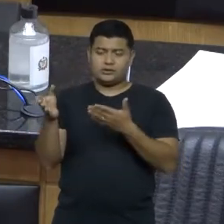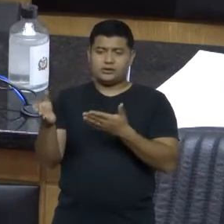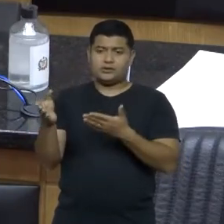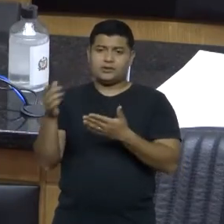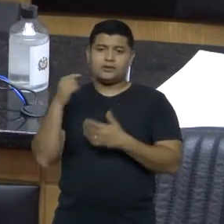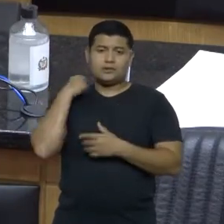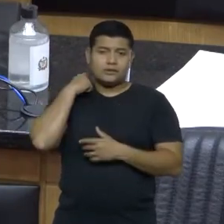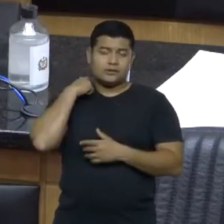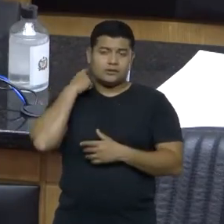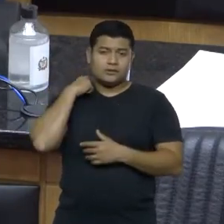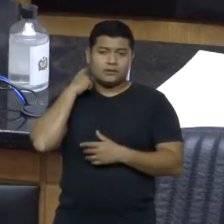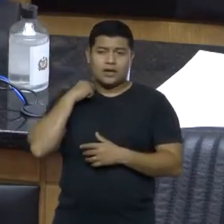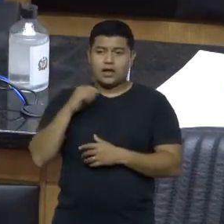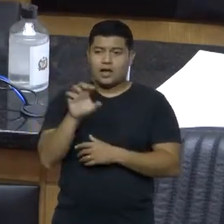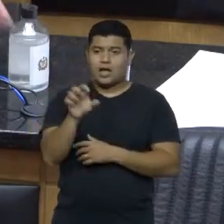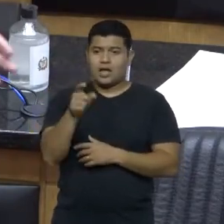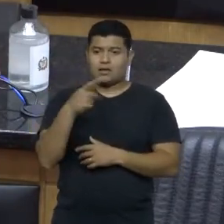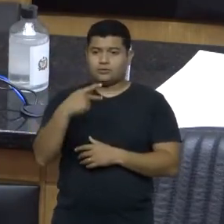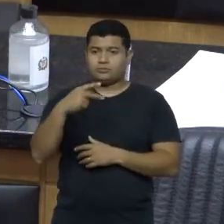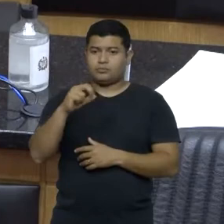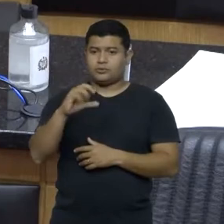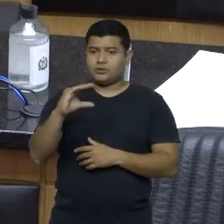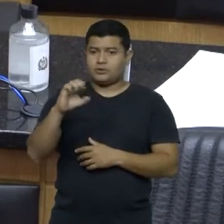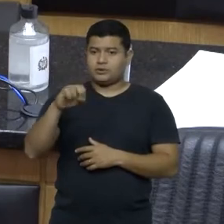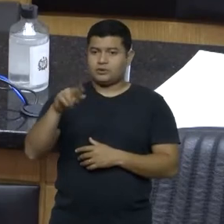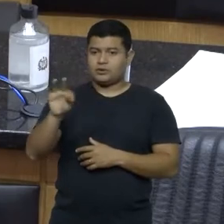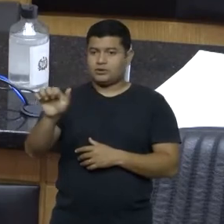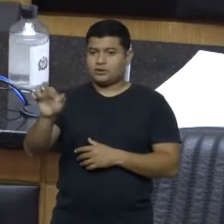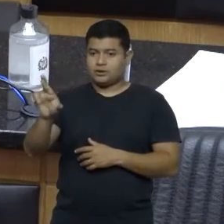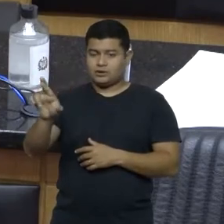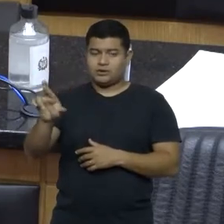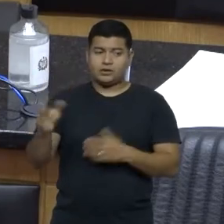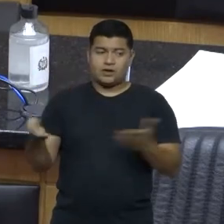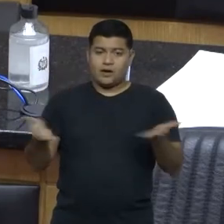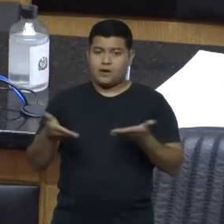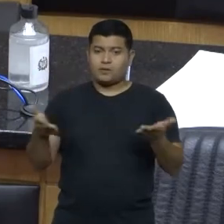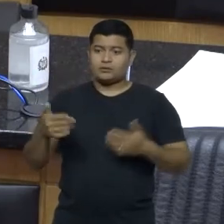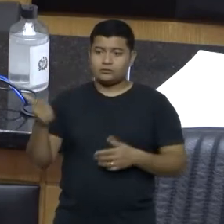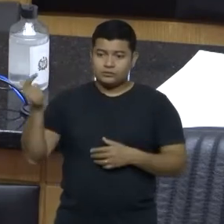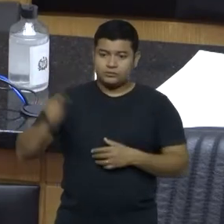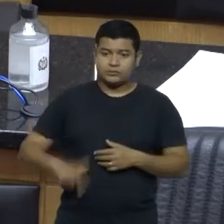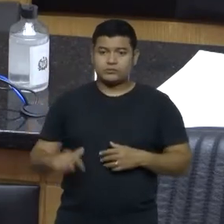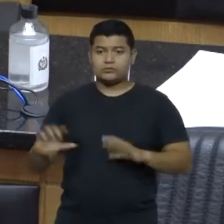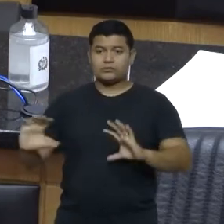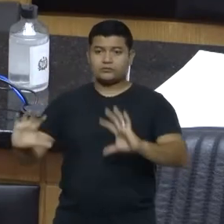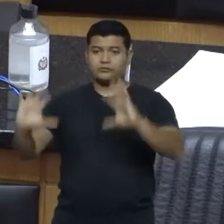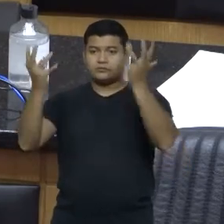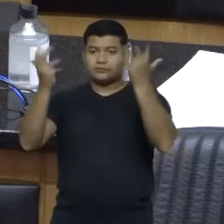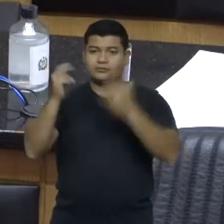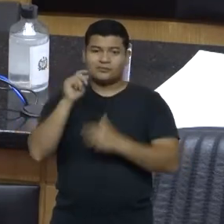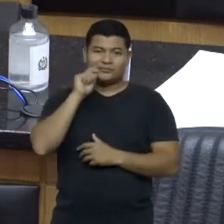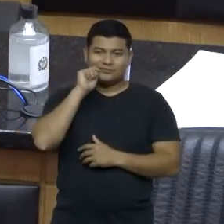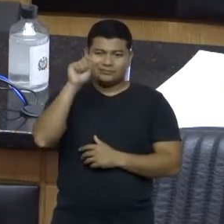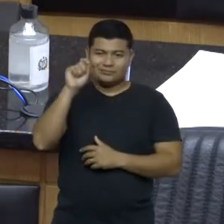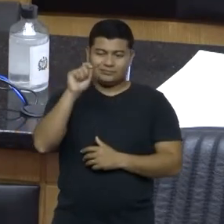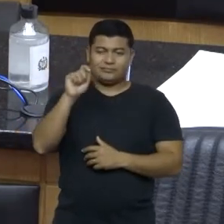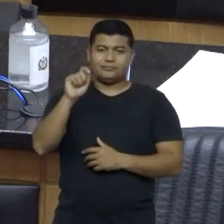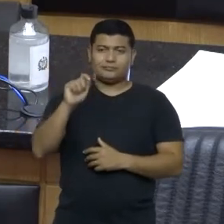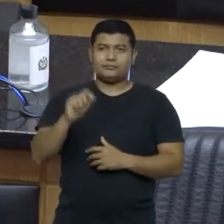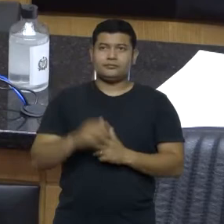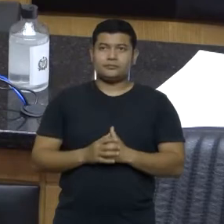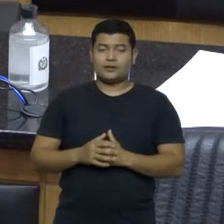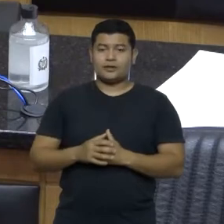presenciei, e agora, novamente, a festa do pinhão. Aí é a oportunidade do povo serrano de ver grandes shows.